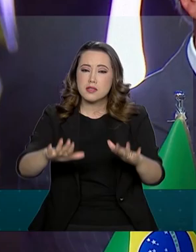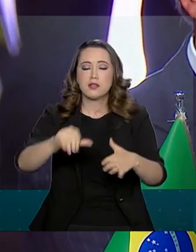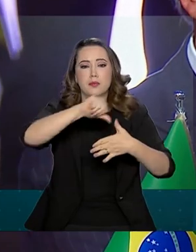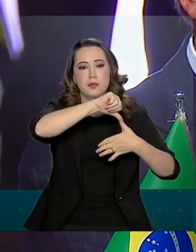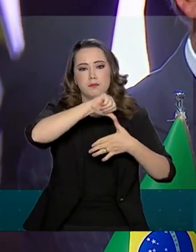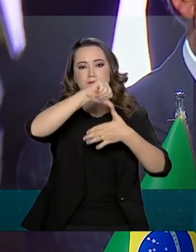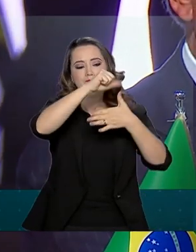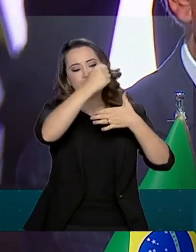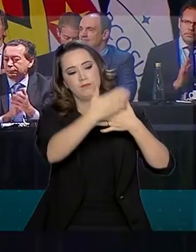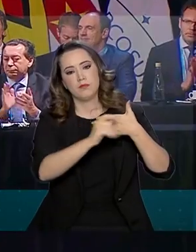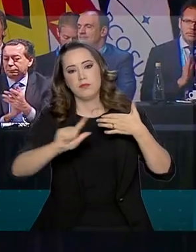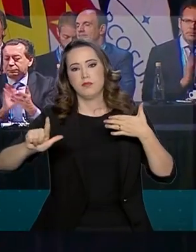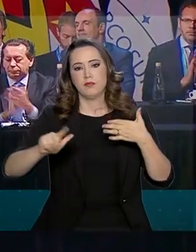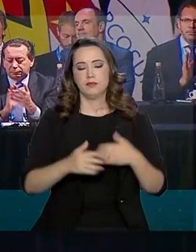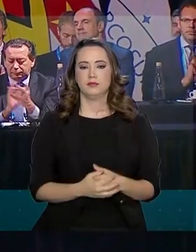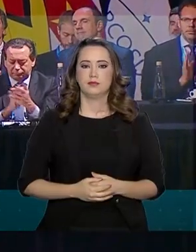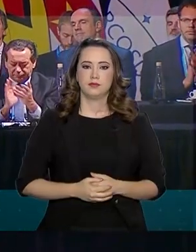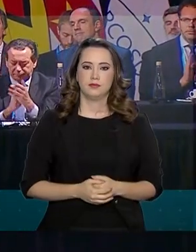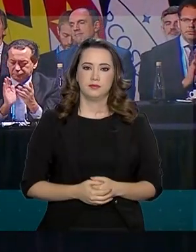América do Sul.